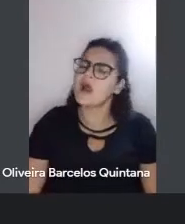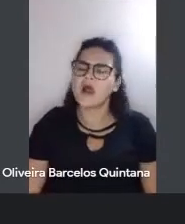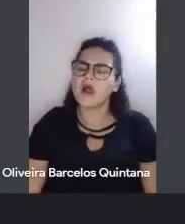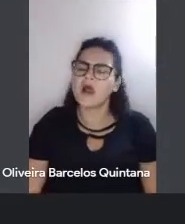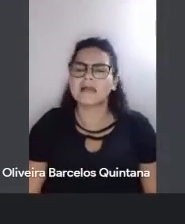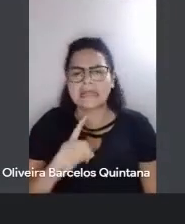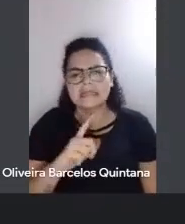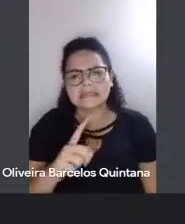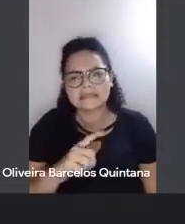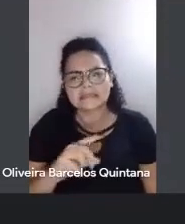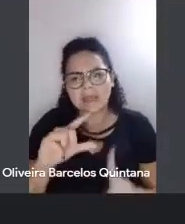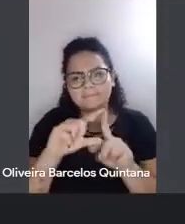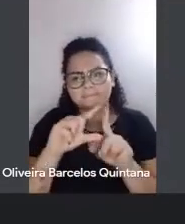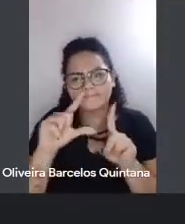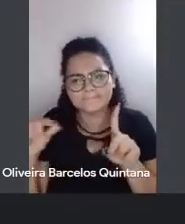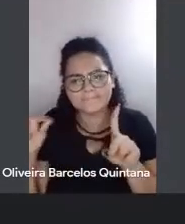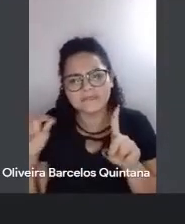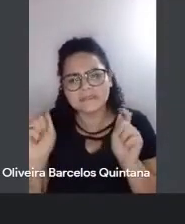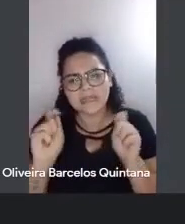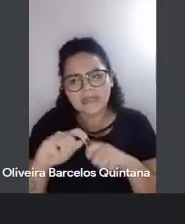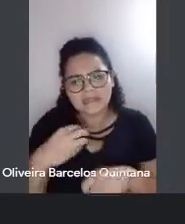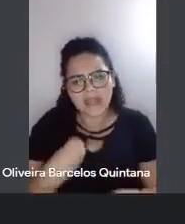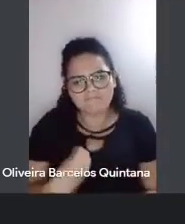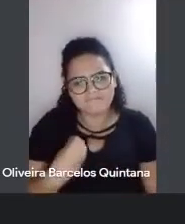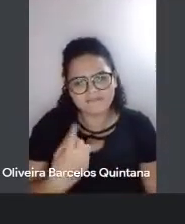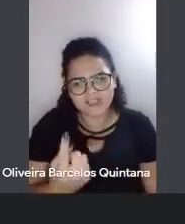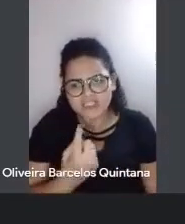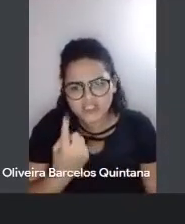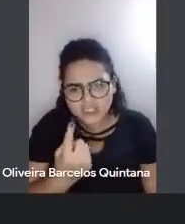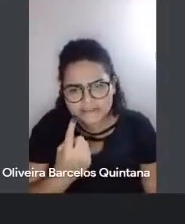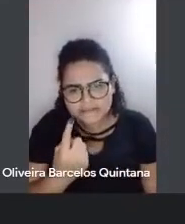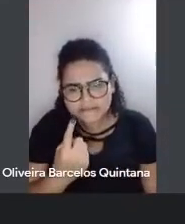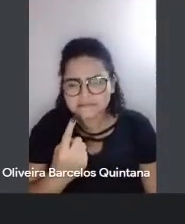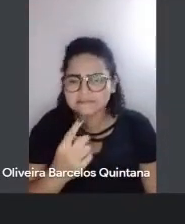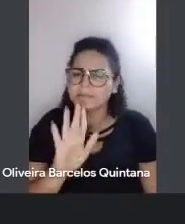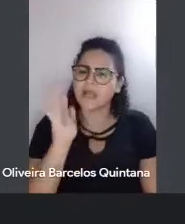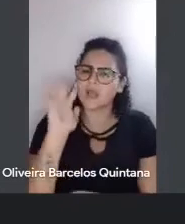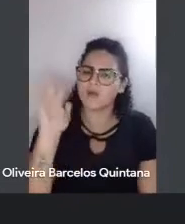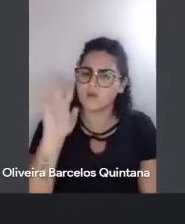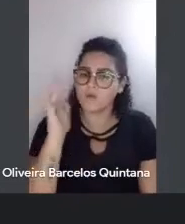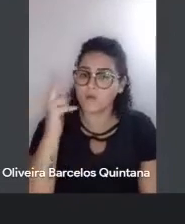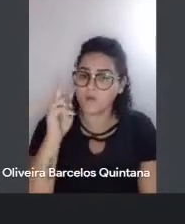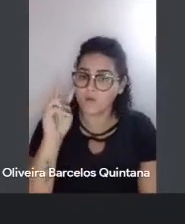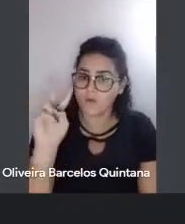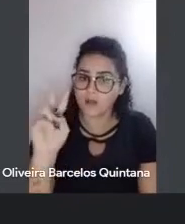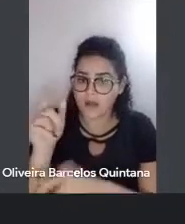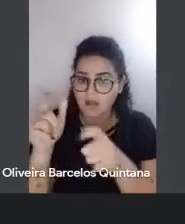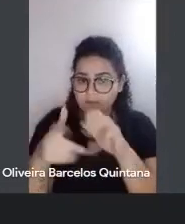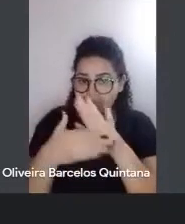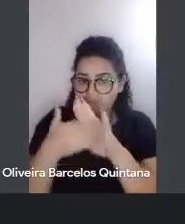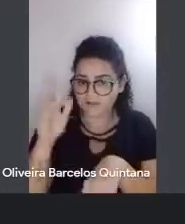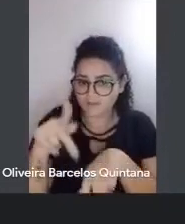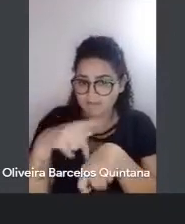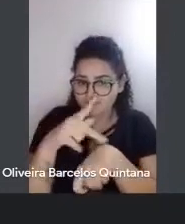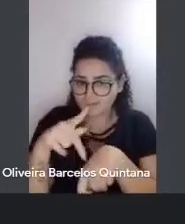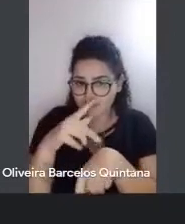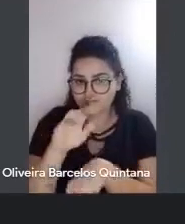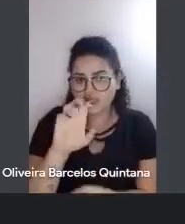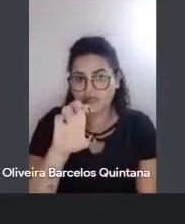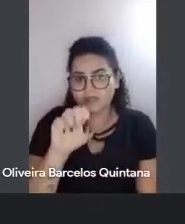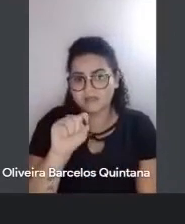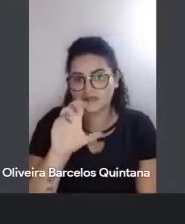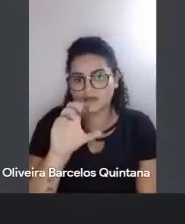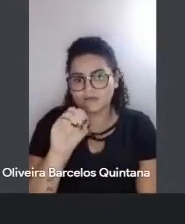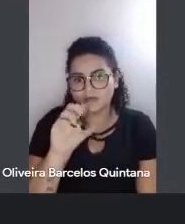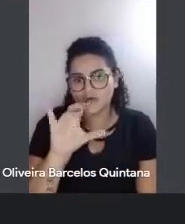que pode viver sozinha em algum canto, né? E aí eu fiquei me lembrando, quando eu estive na Escócia, e que eles tinham um jardim botânico, eles